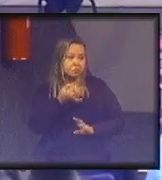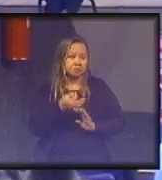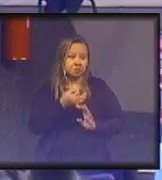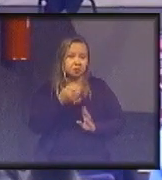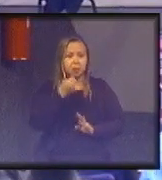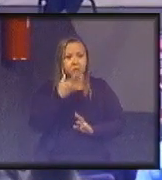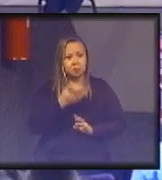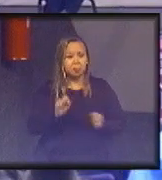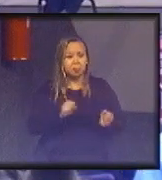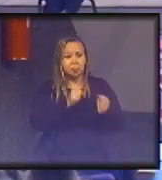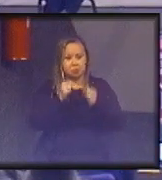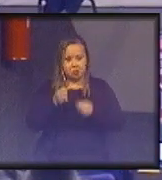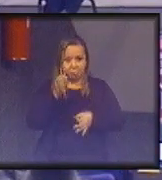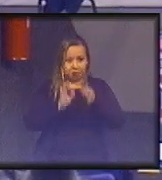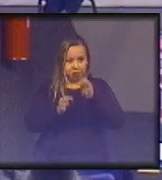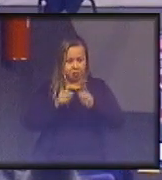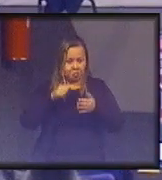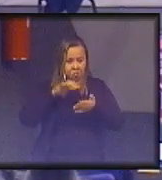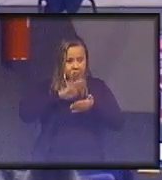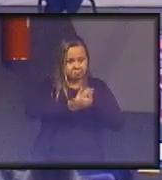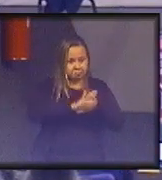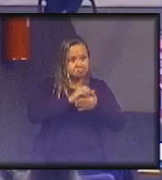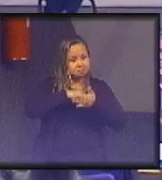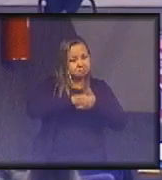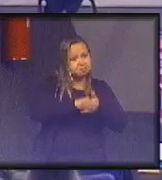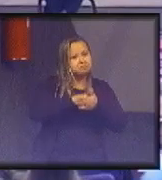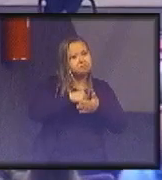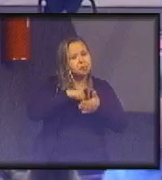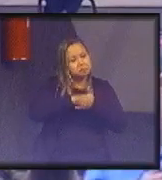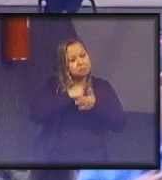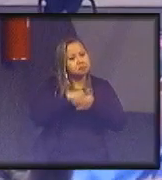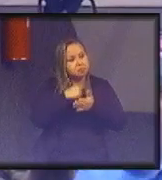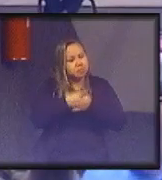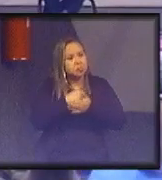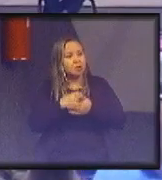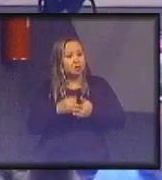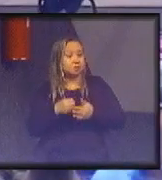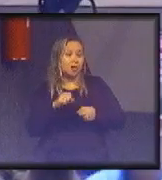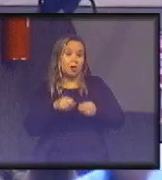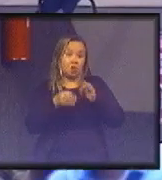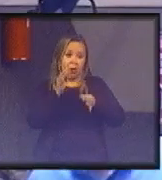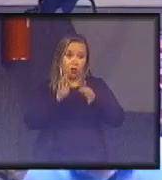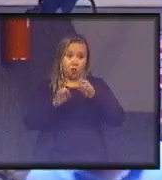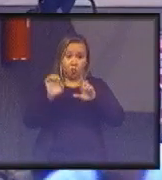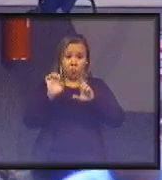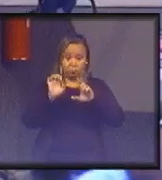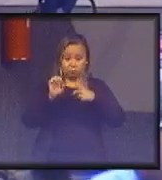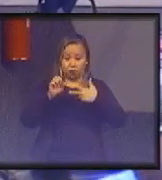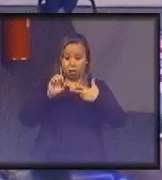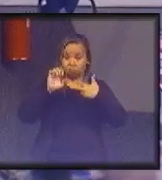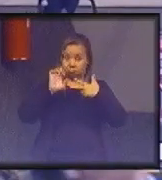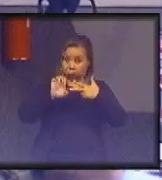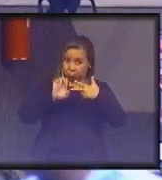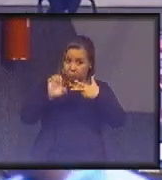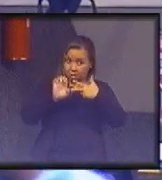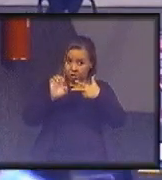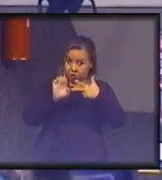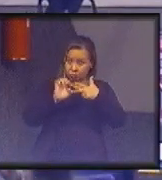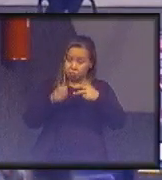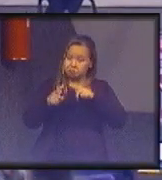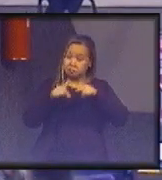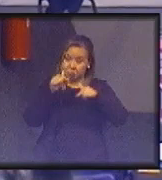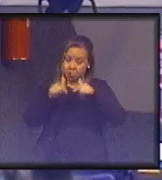Judiciário pode pressionar o Poder Executivo para que o Plano Brasileiro de Produção e Consumo Sustentável possa ser retomado.